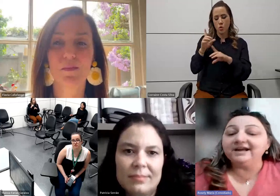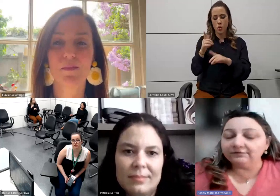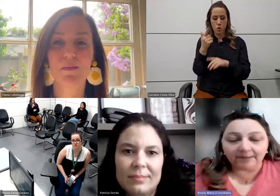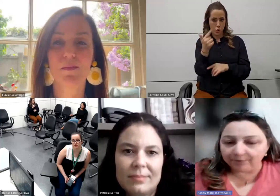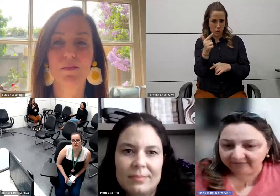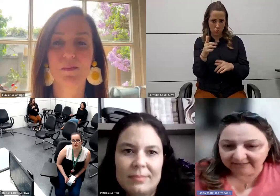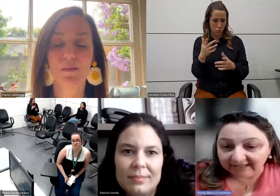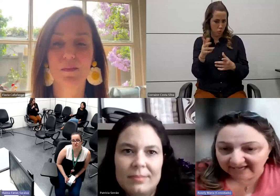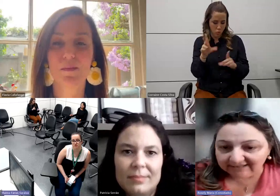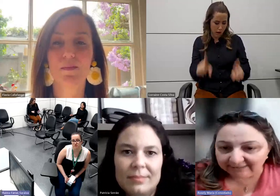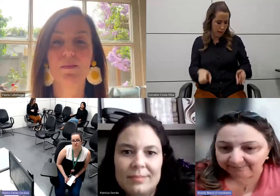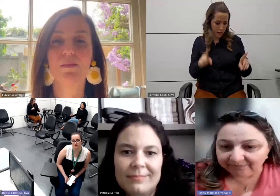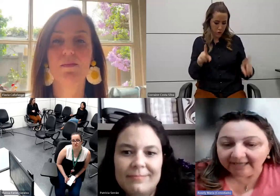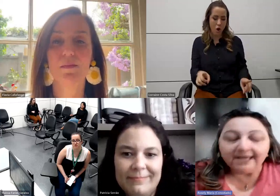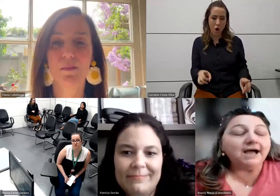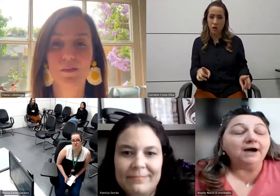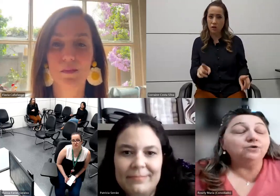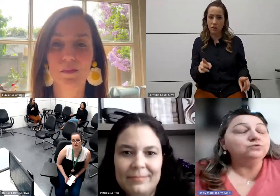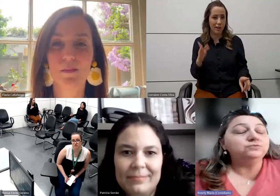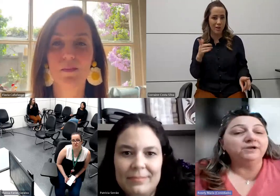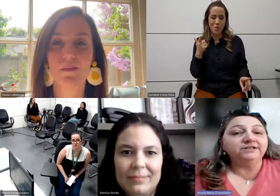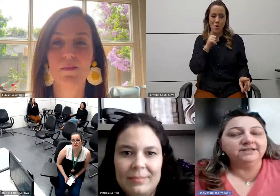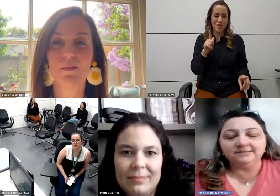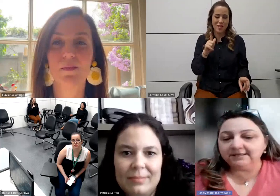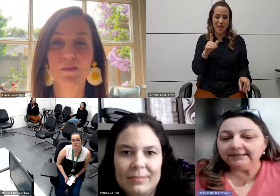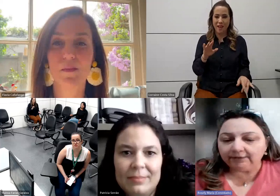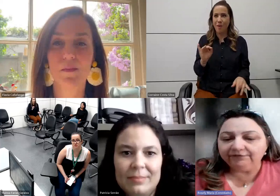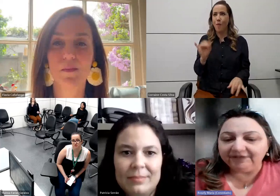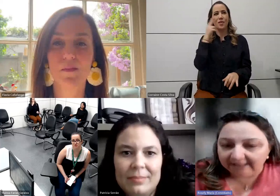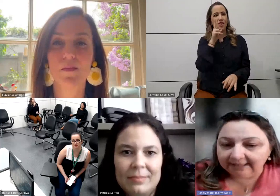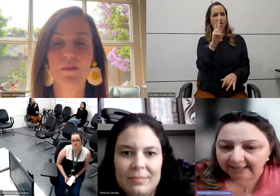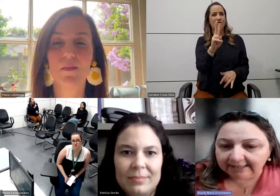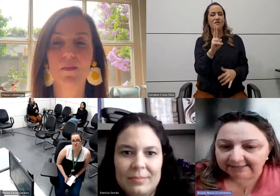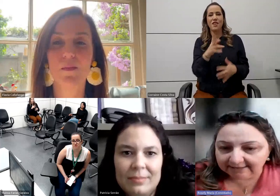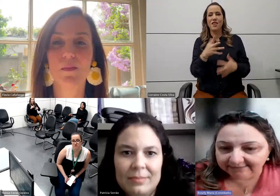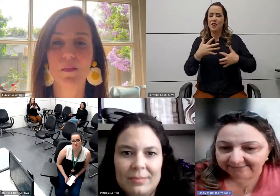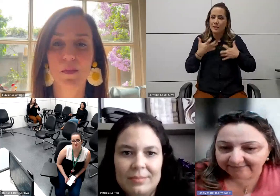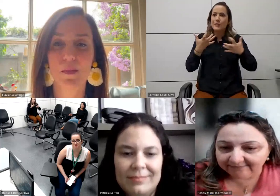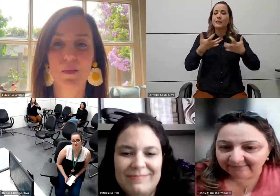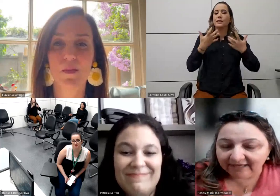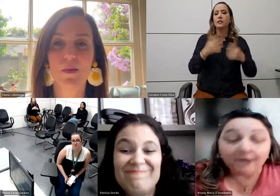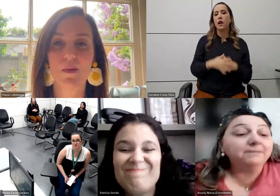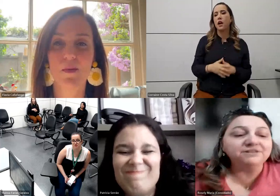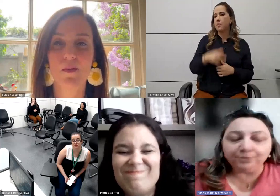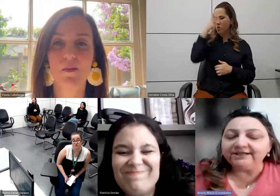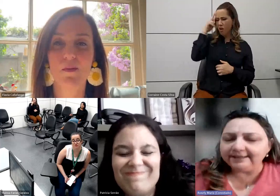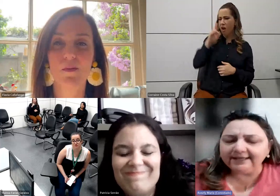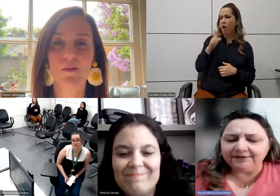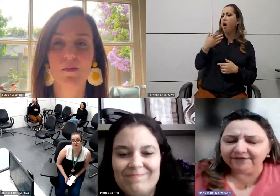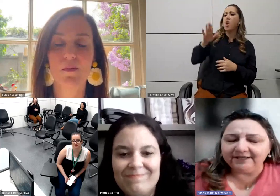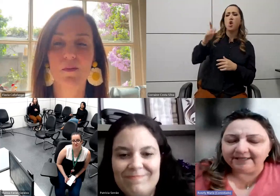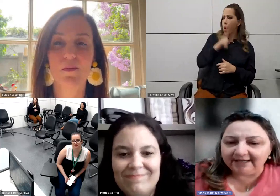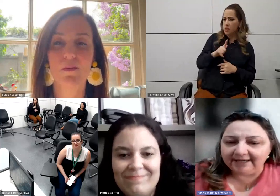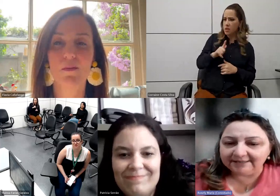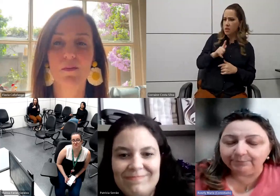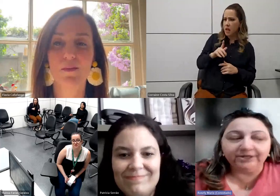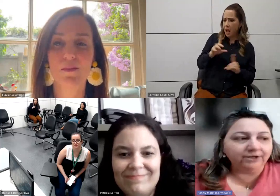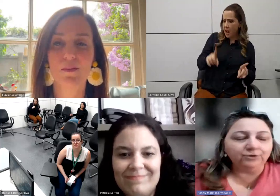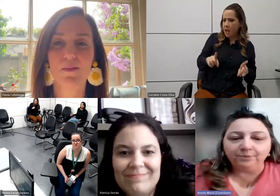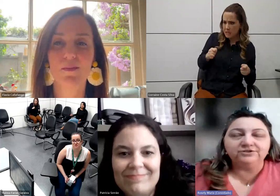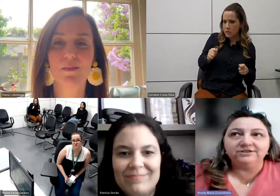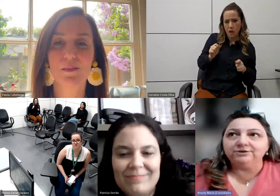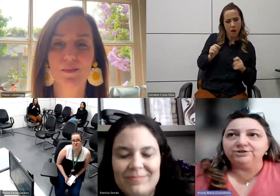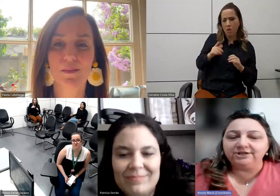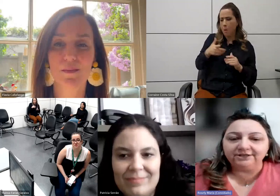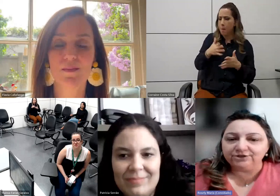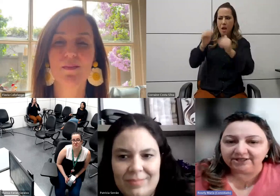rodas, ela não vai aproveitar nada. Alguns podem dizer assim, então, fique em casa. Mas por que tem que ficar em casa?